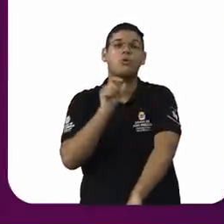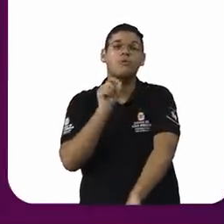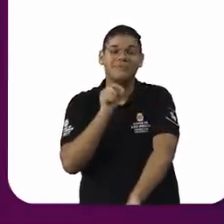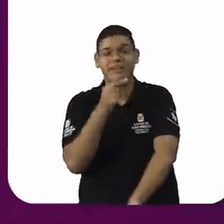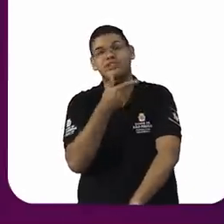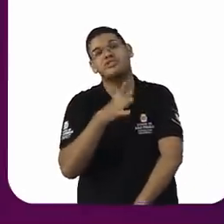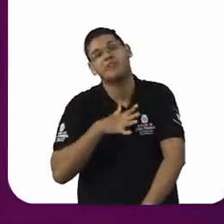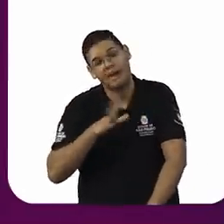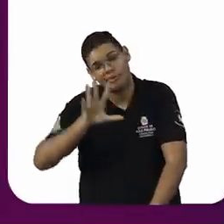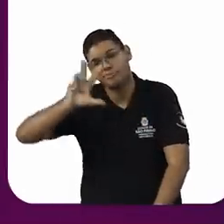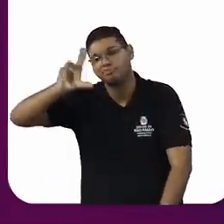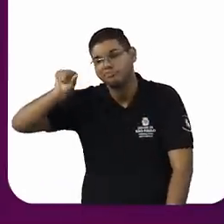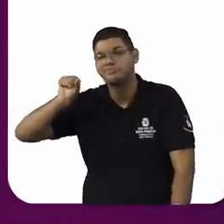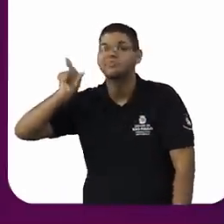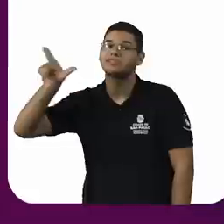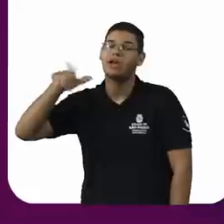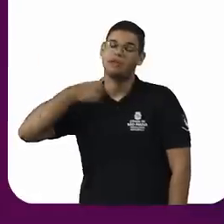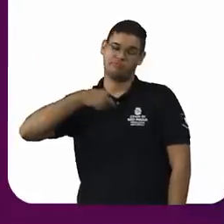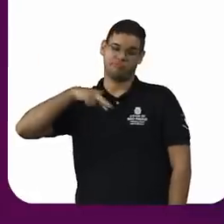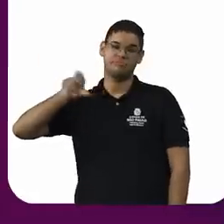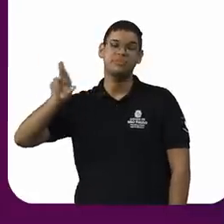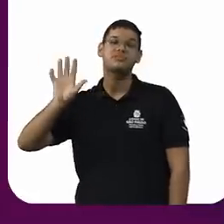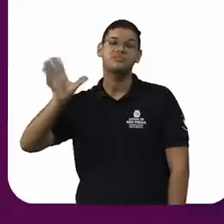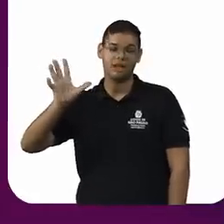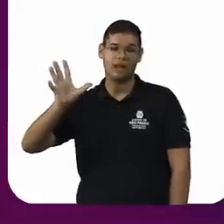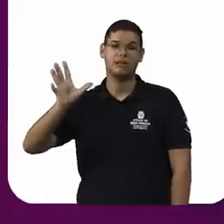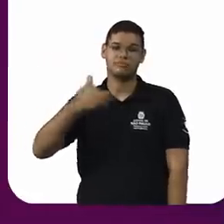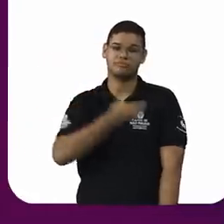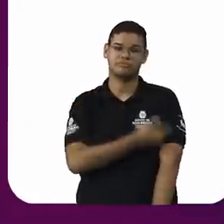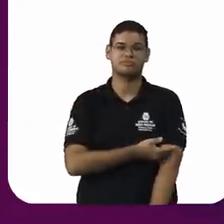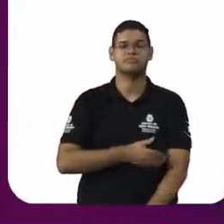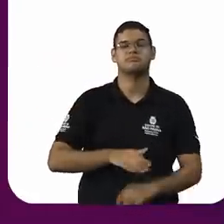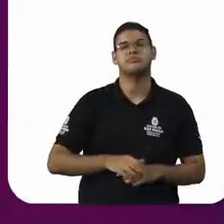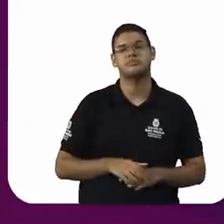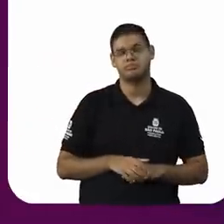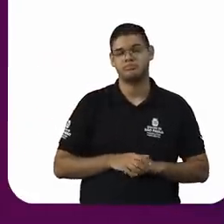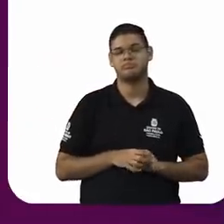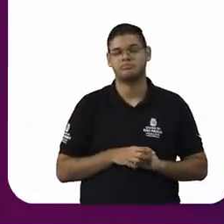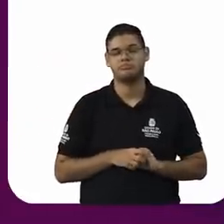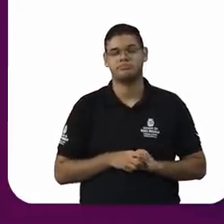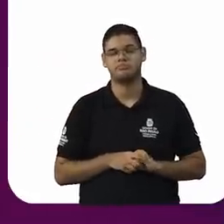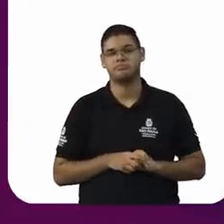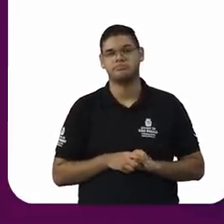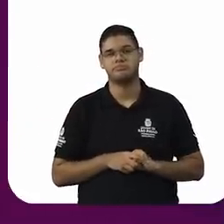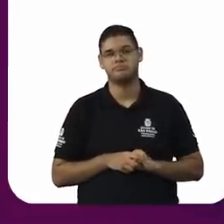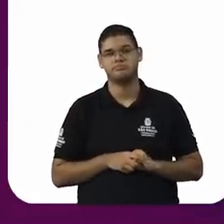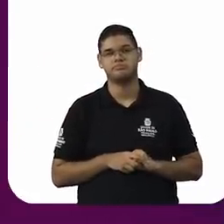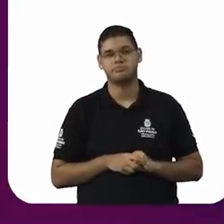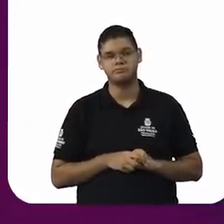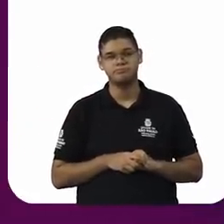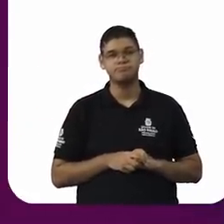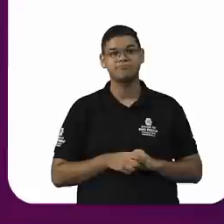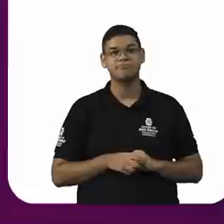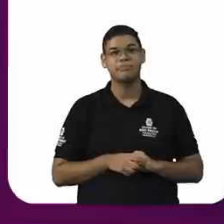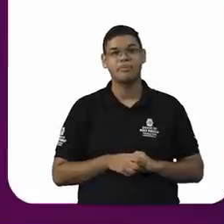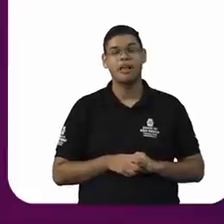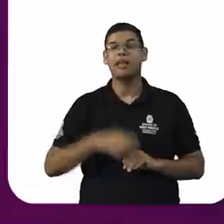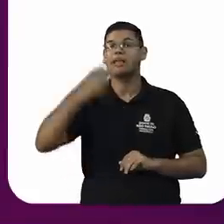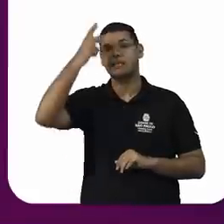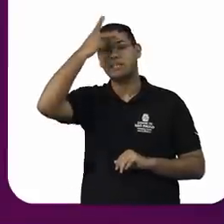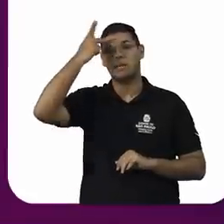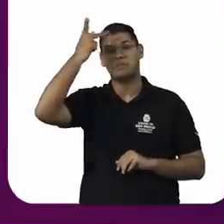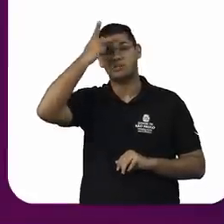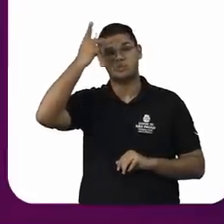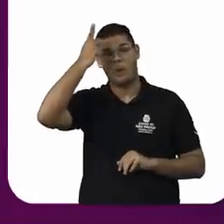tradições religiosas não hegemônicas, não é? E aí, as pessoas querem dizer que nós que